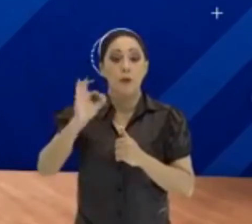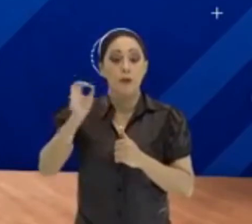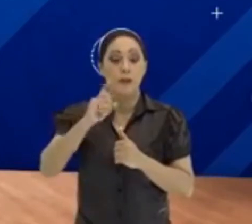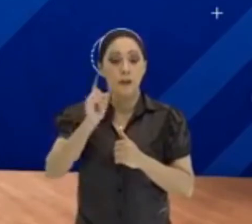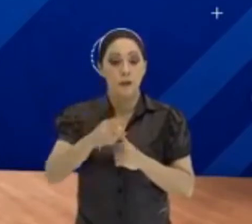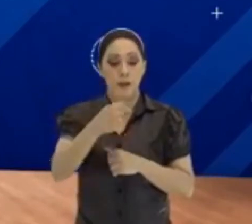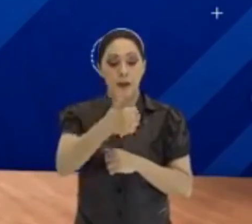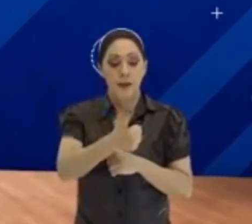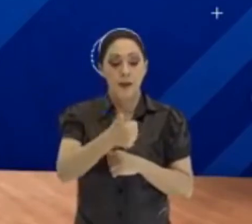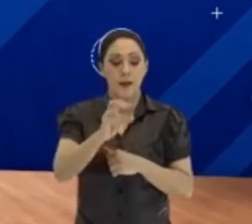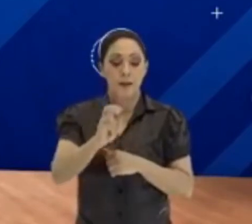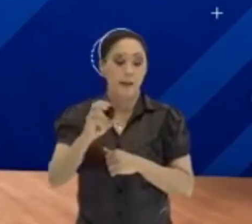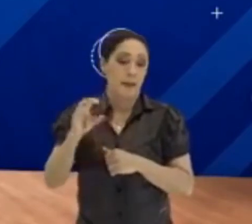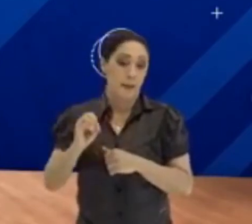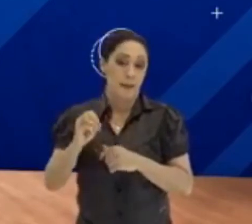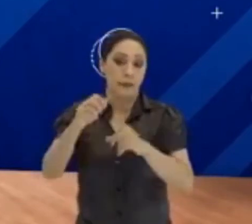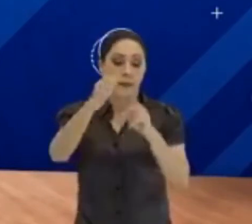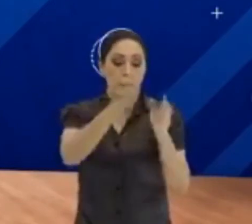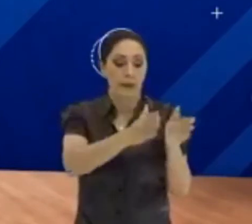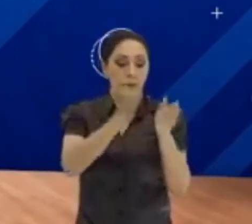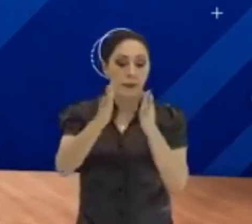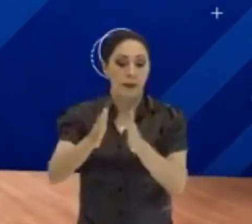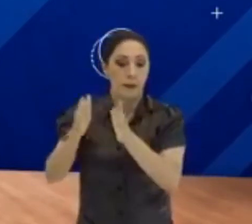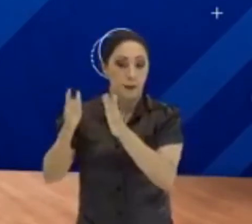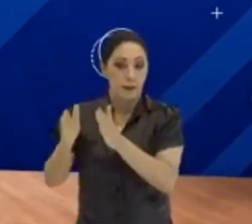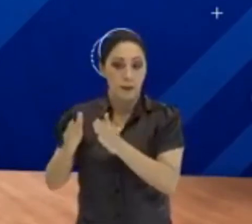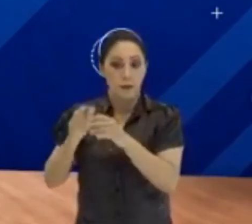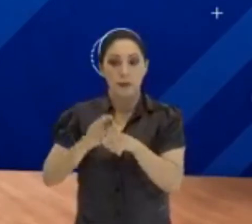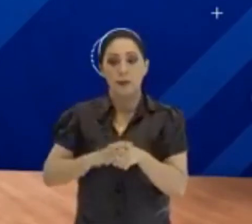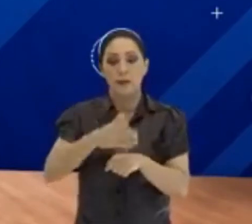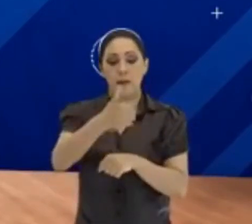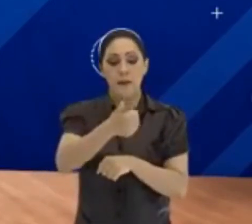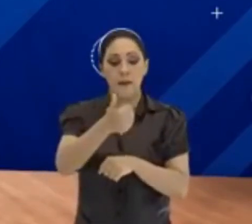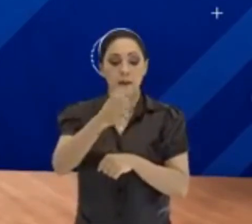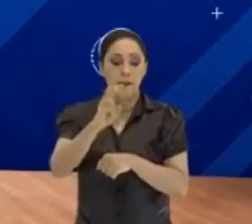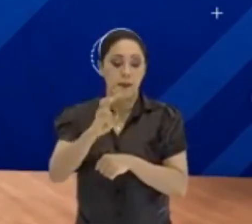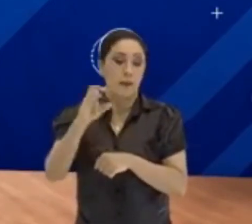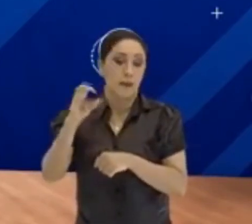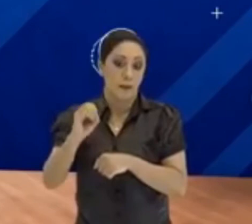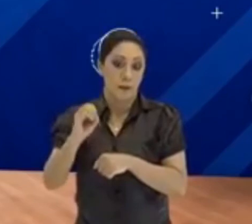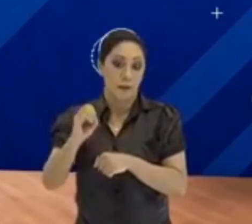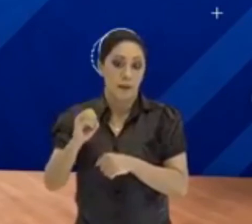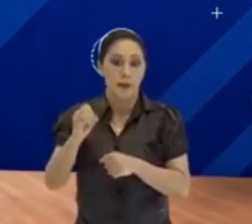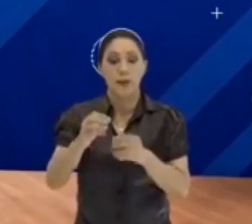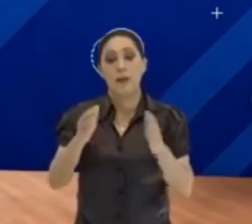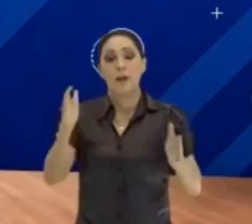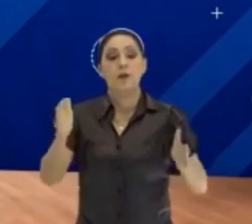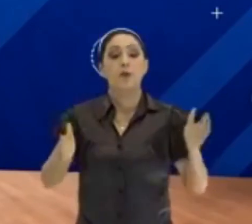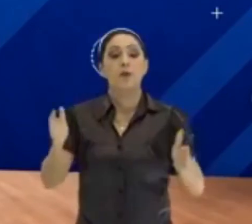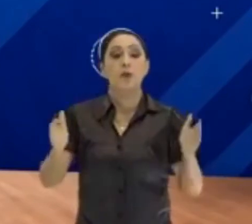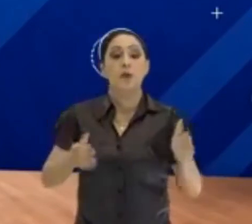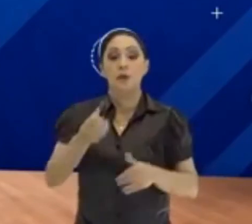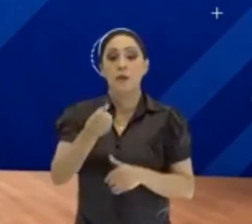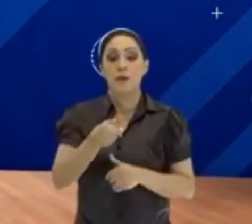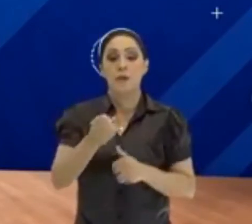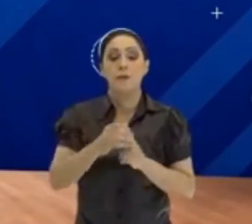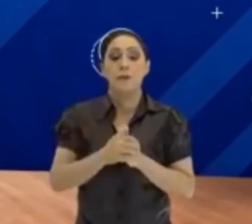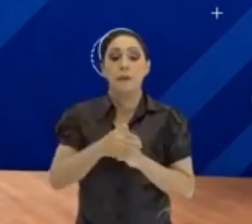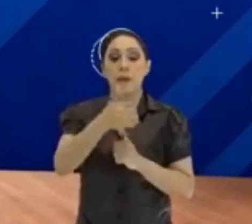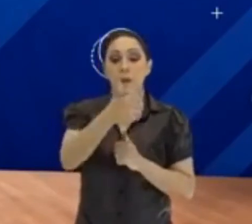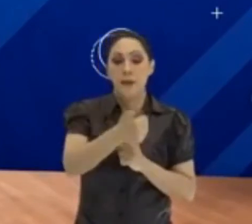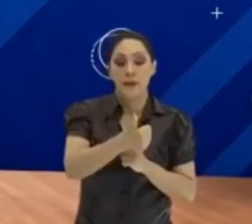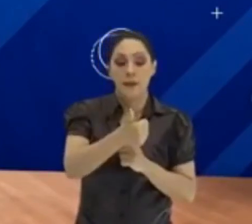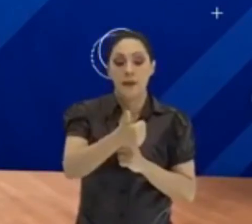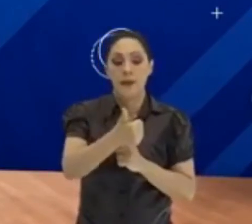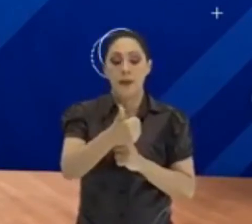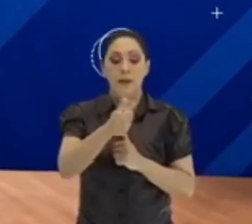cada mês vai render 150 reais. Durante 6 meses? 150 vezes 6.